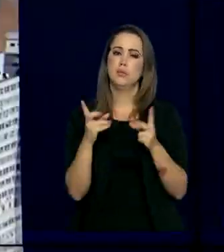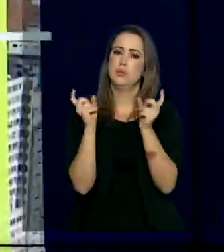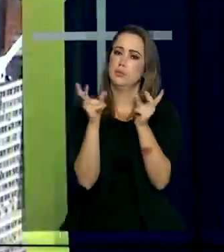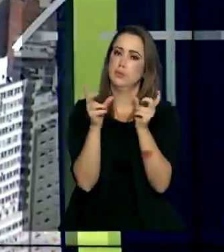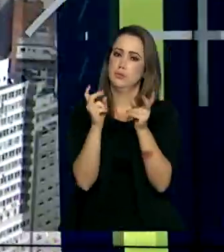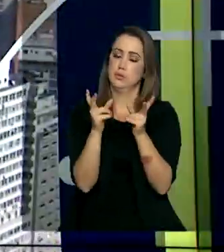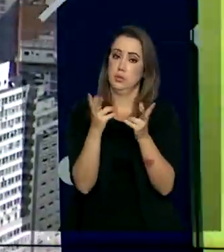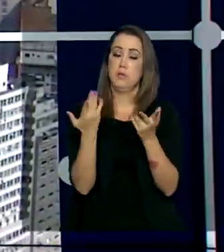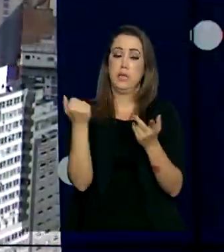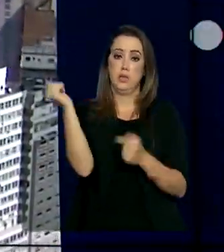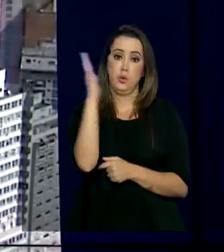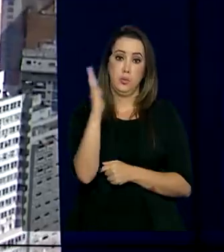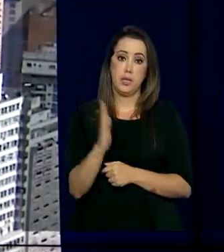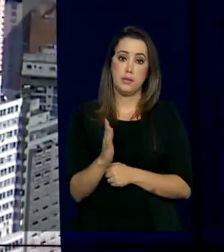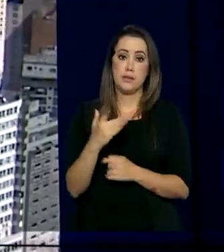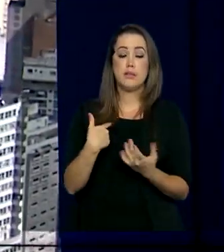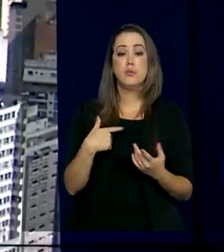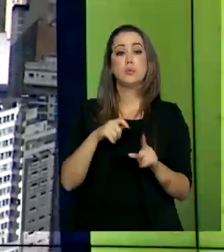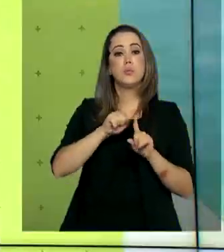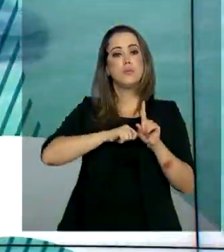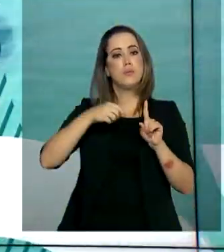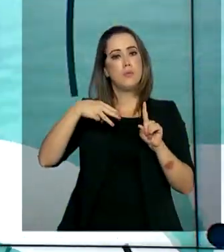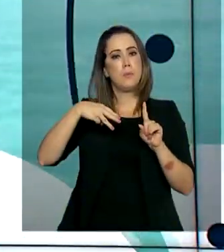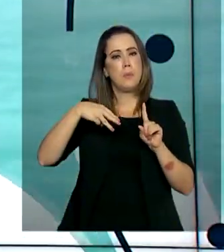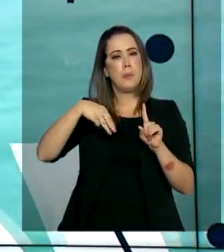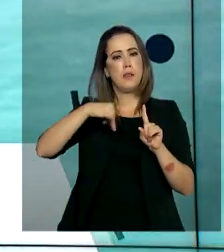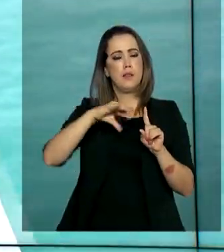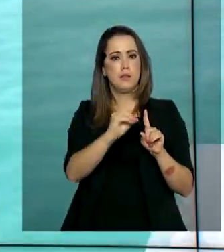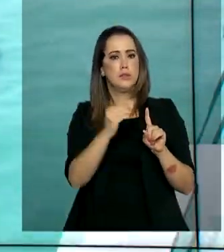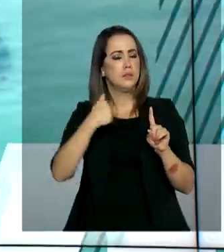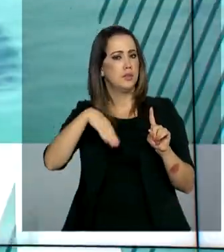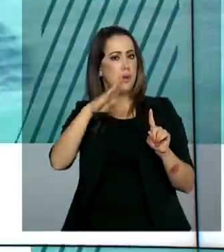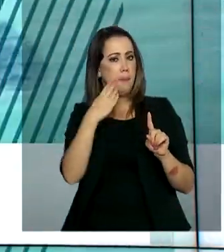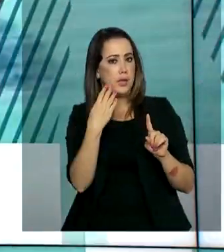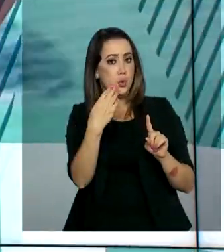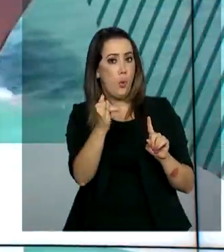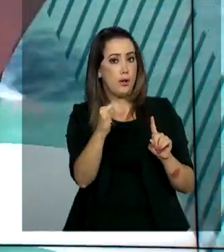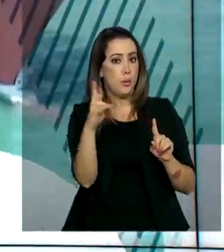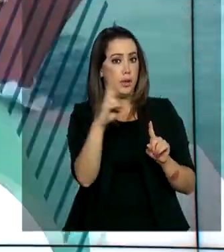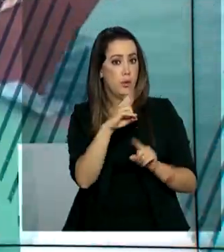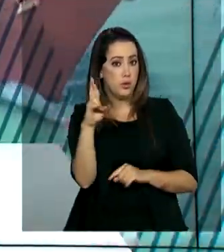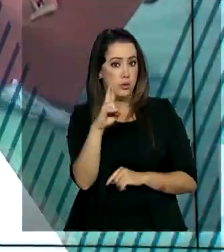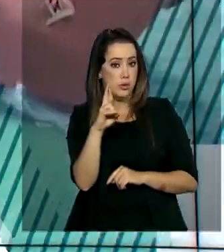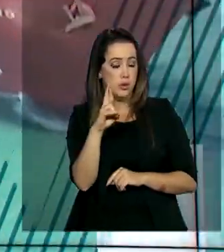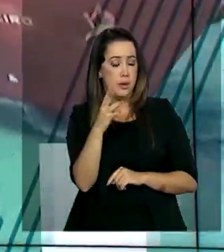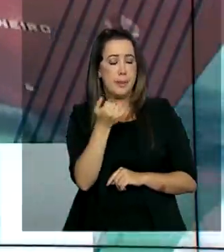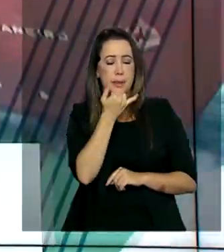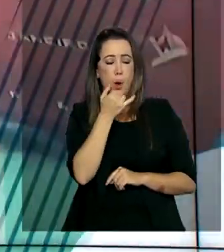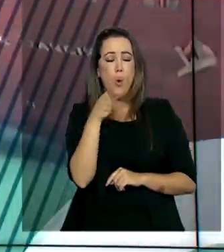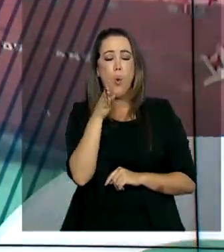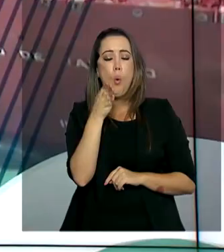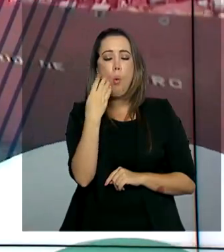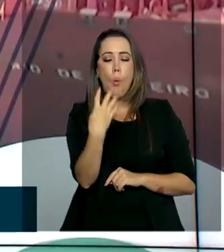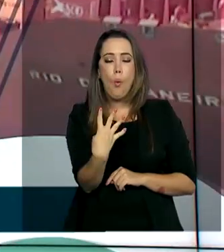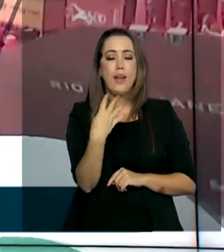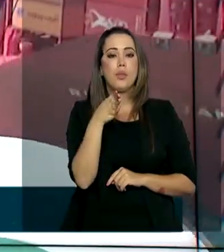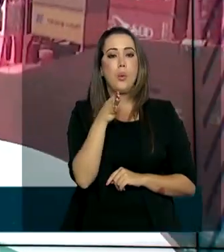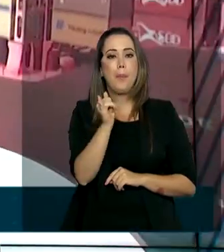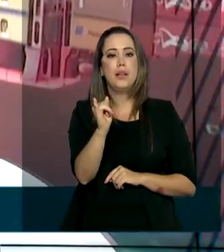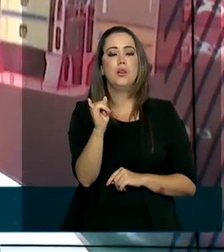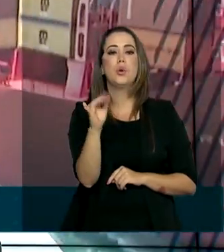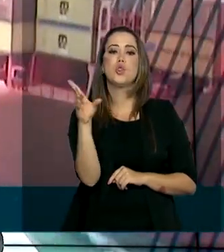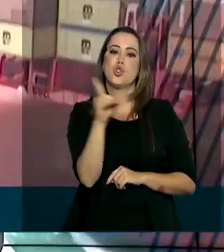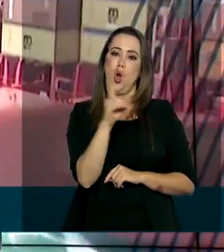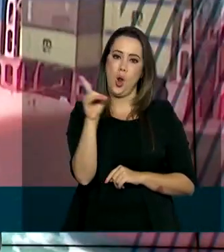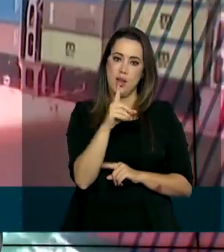brasileira fechou o maio com saldo positivo em mais de 4 bilhões e meio de dólares. A balança é o resultado entre o que o Brasil